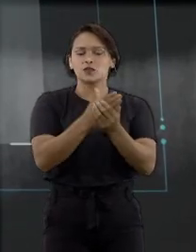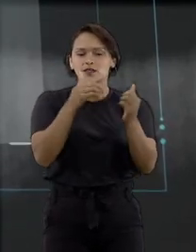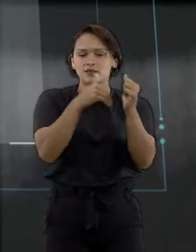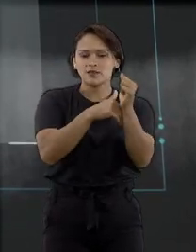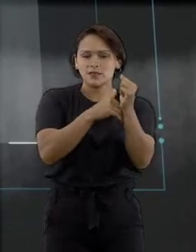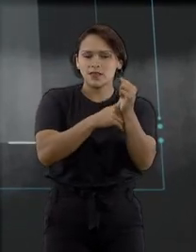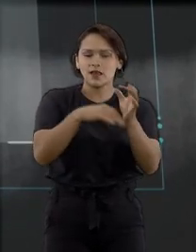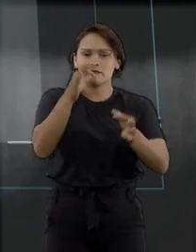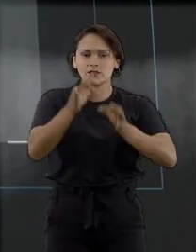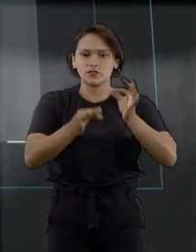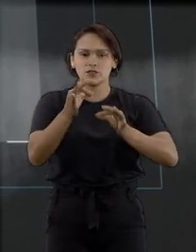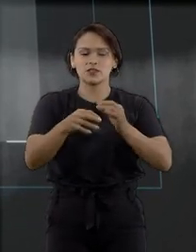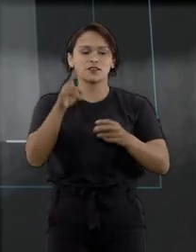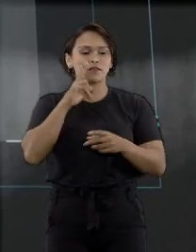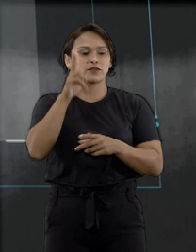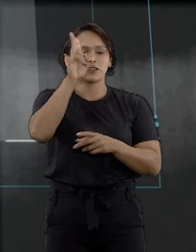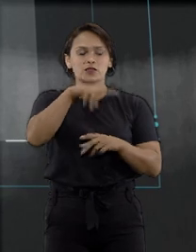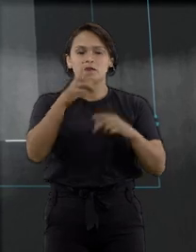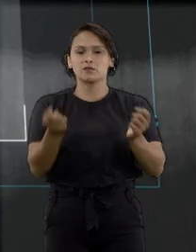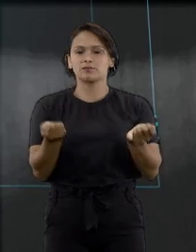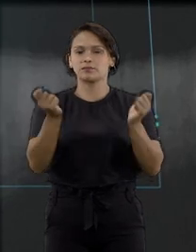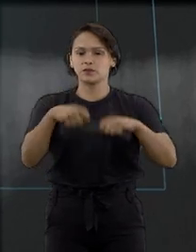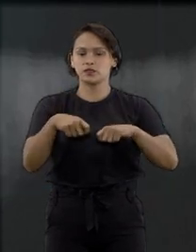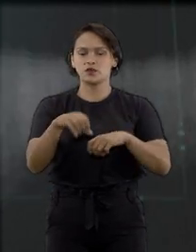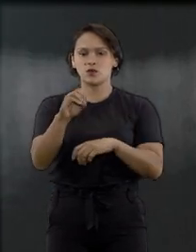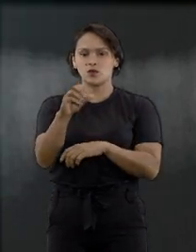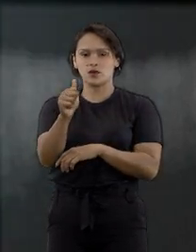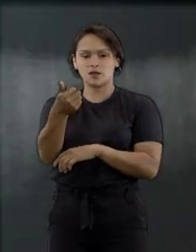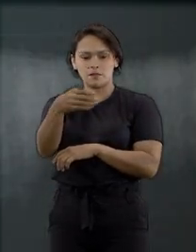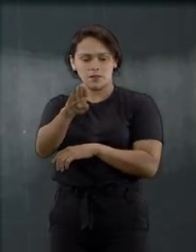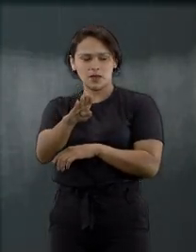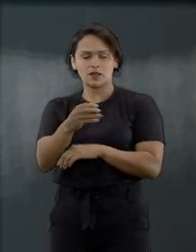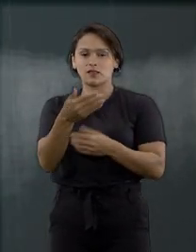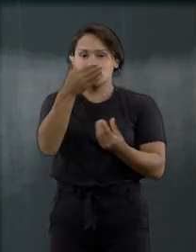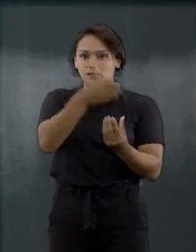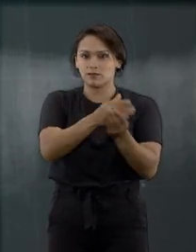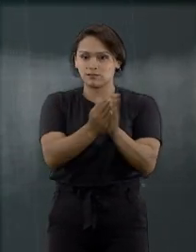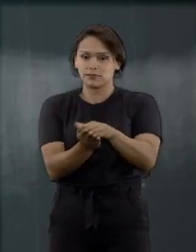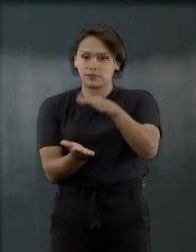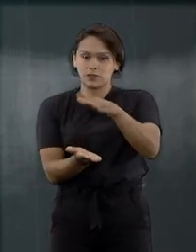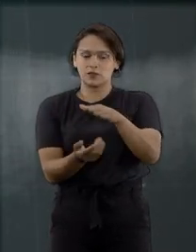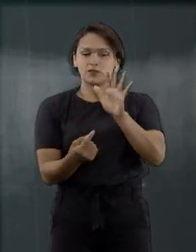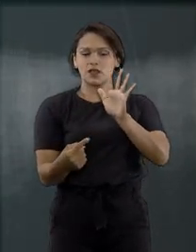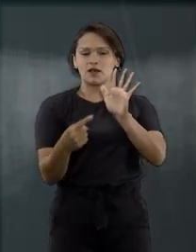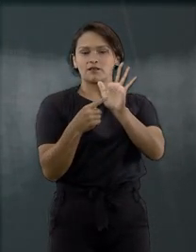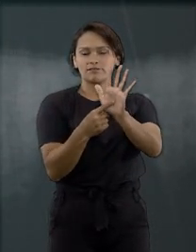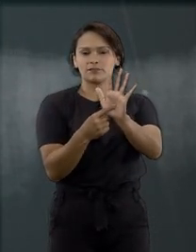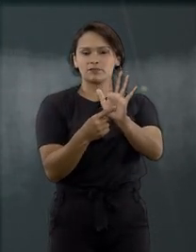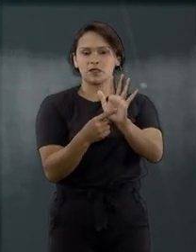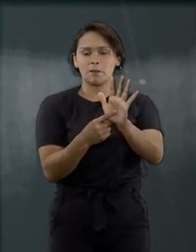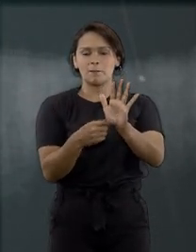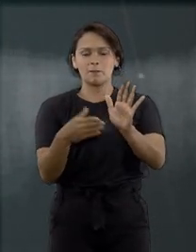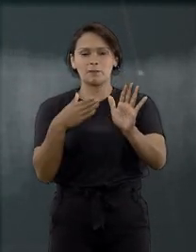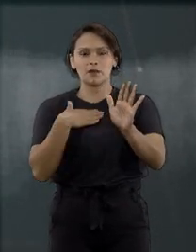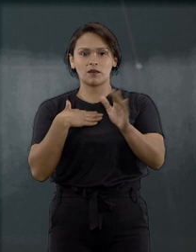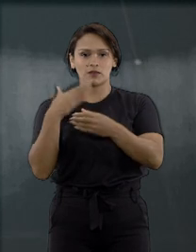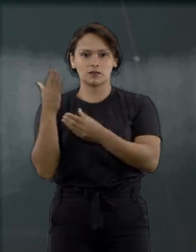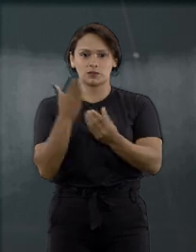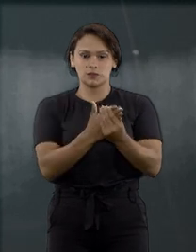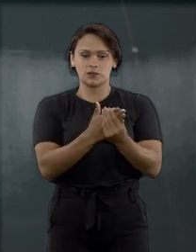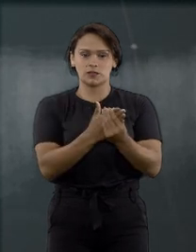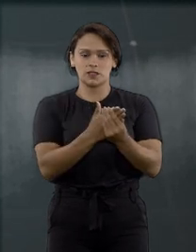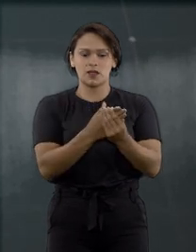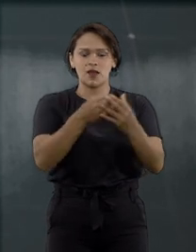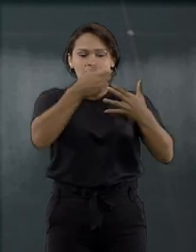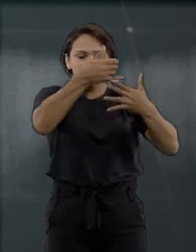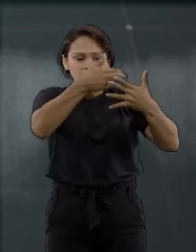a visualização é possível quando a OAB está nos autos. Clicando no menu Meus Processos, os processos são ordenados